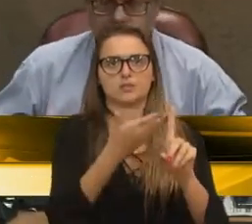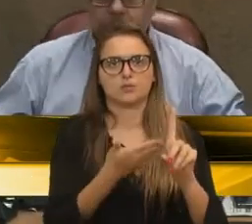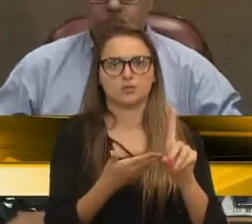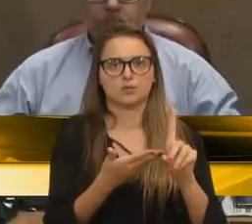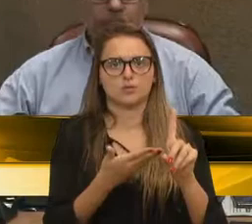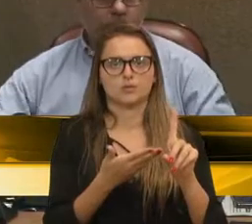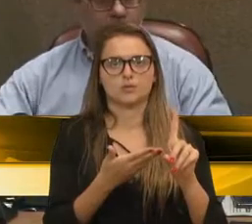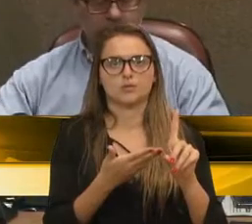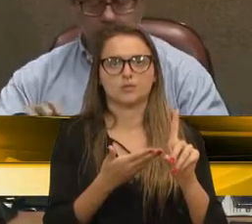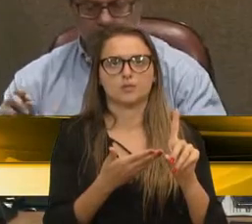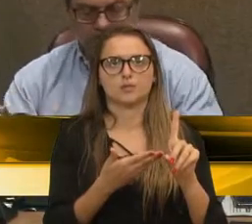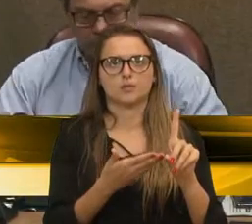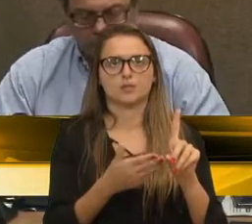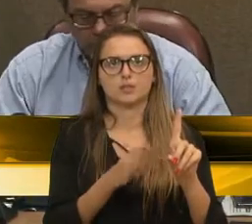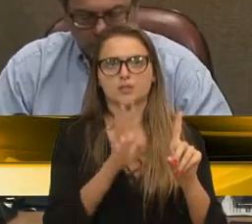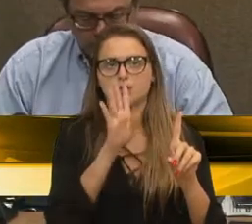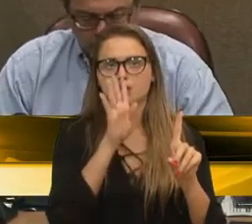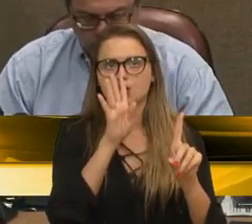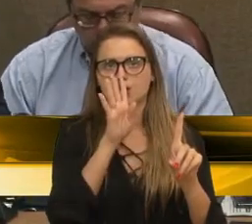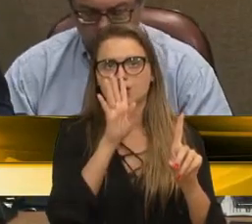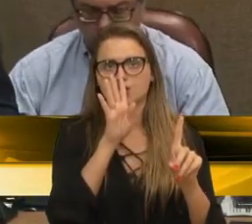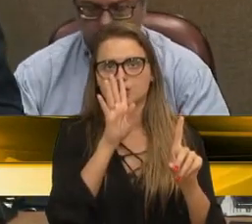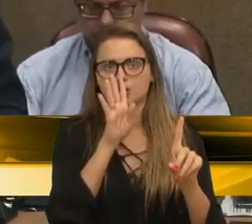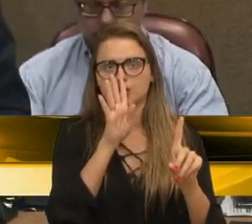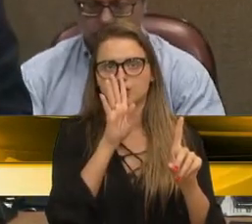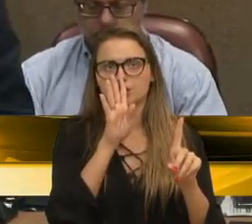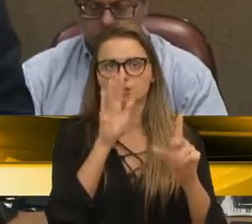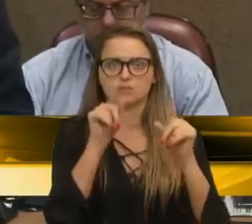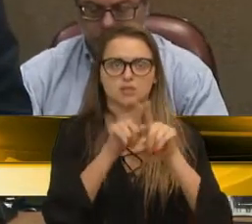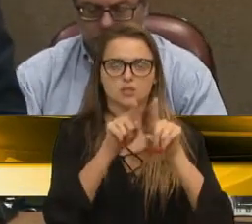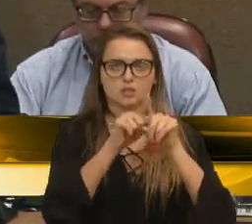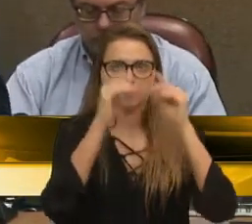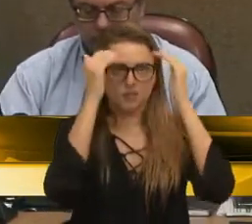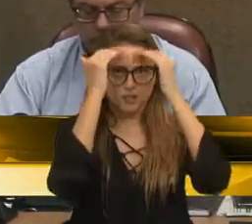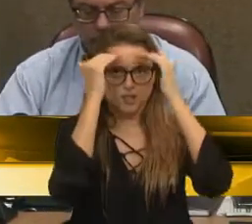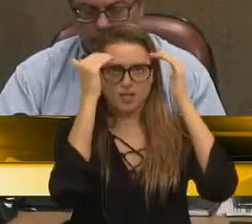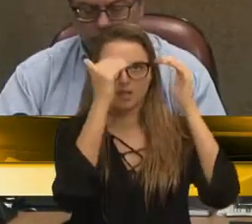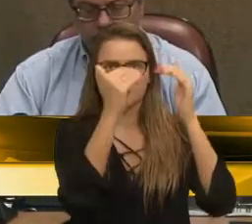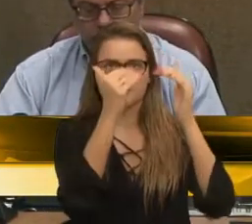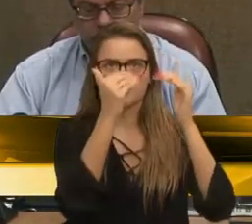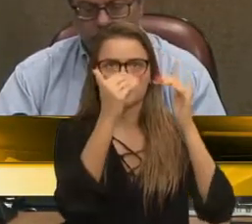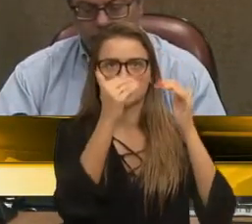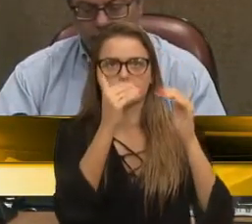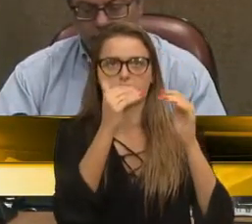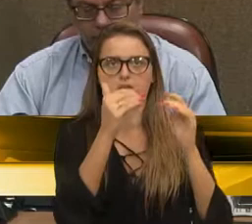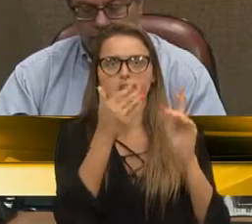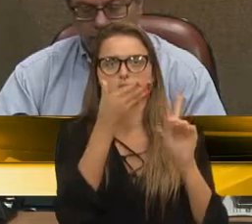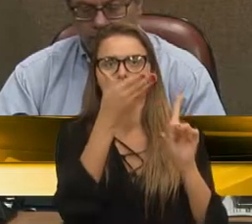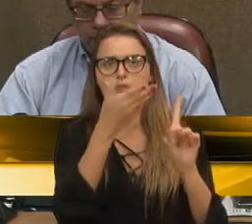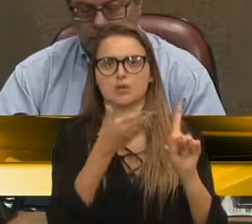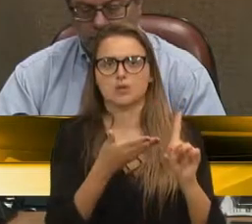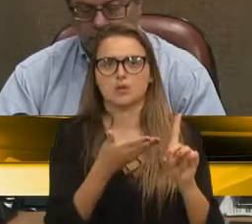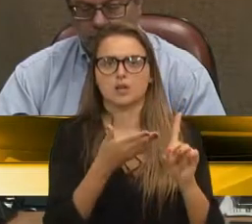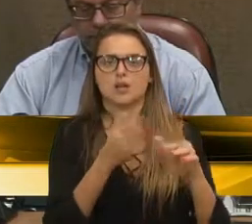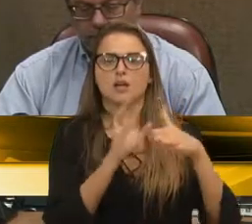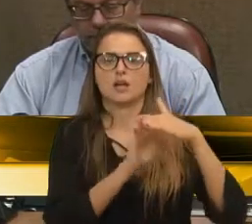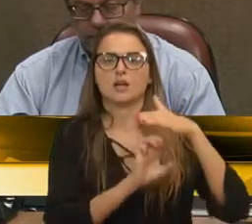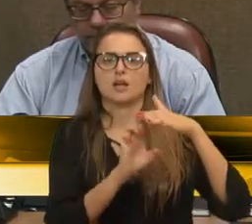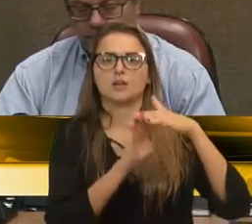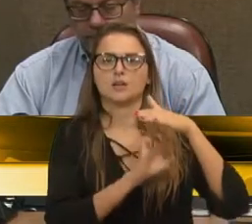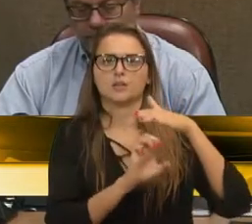a nossa reverência e o nosso respeito a esse empresário